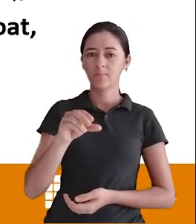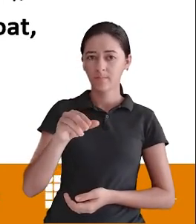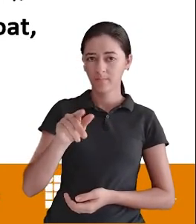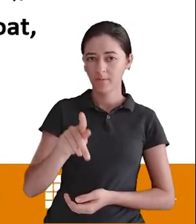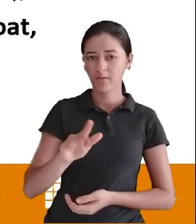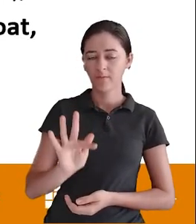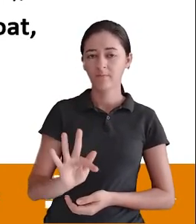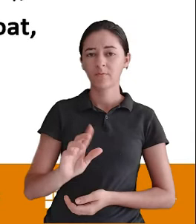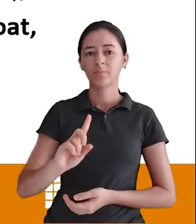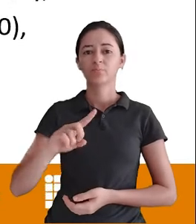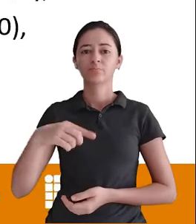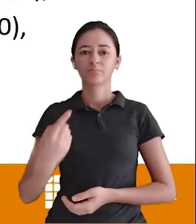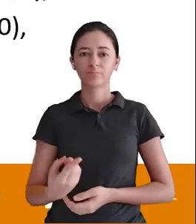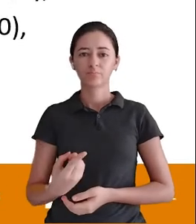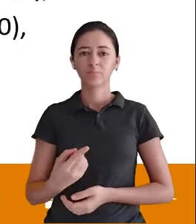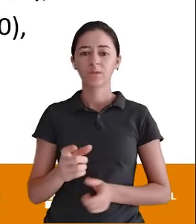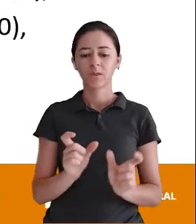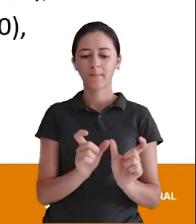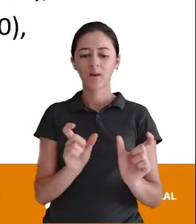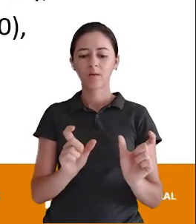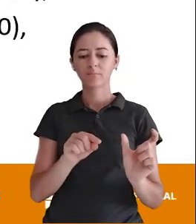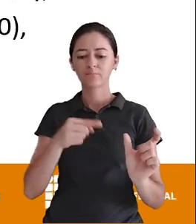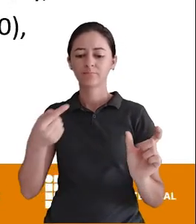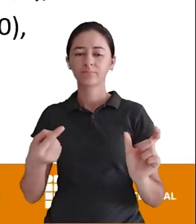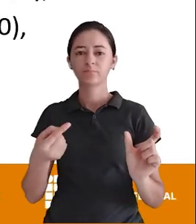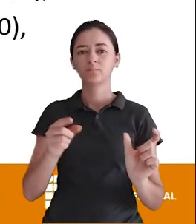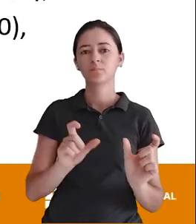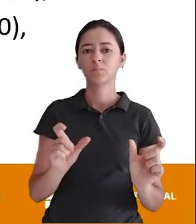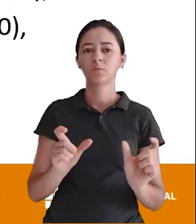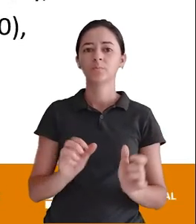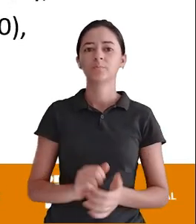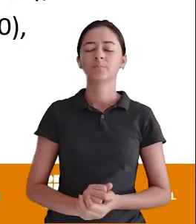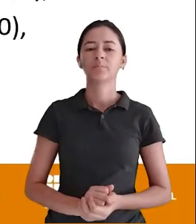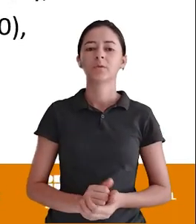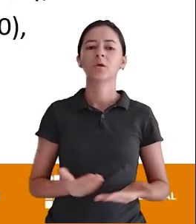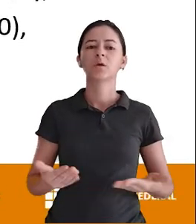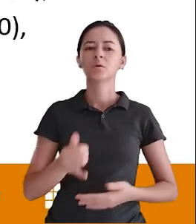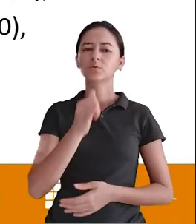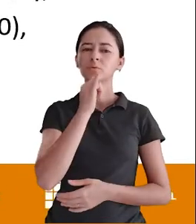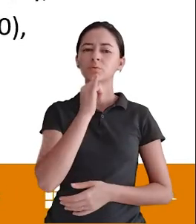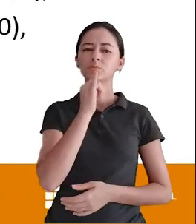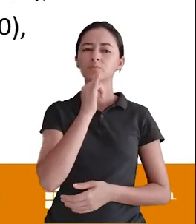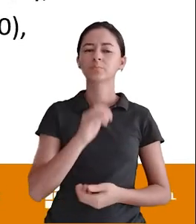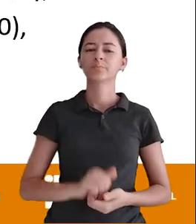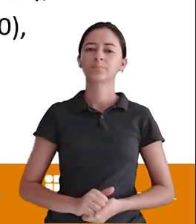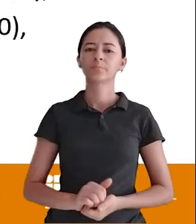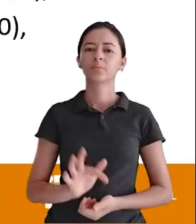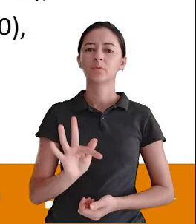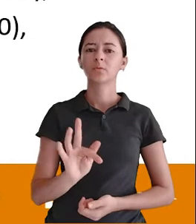Não tem muito segredo não Vamos agora Um exemplo Com o first Olha só